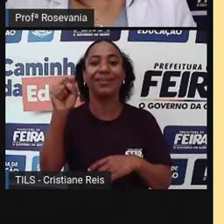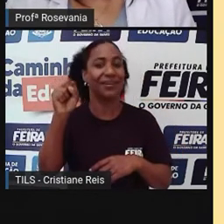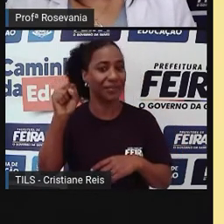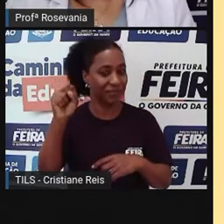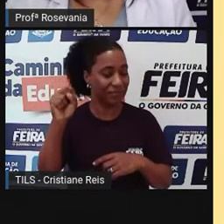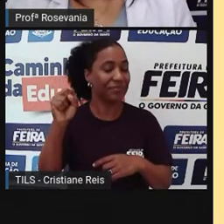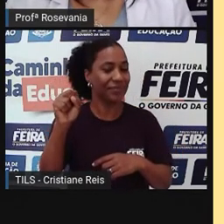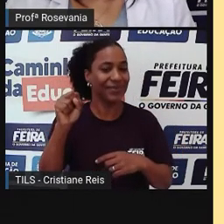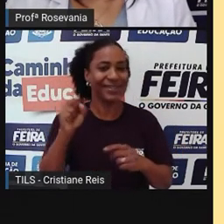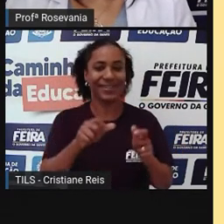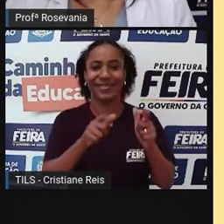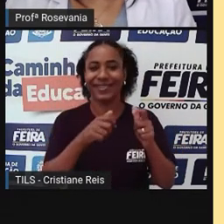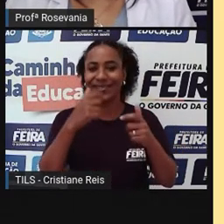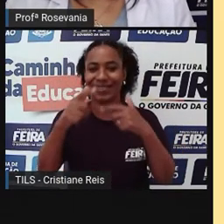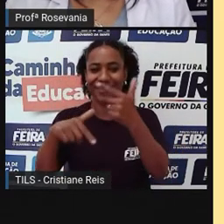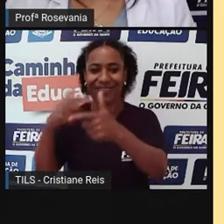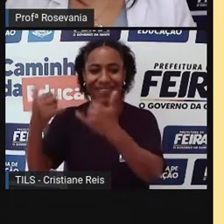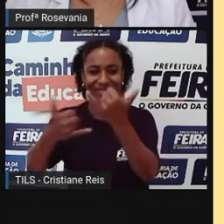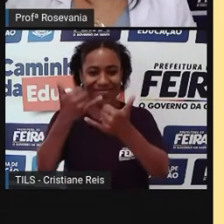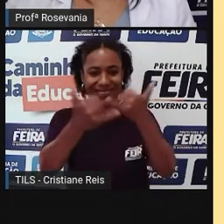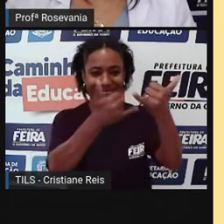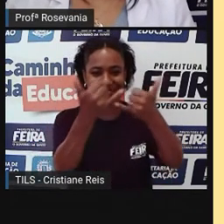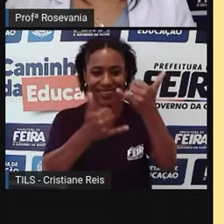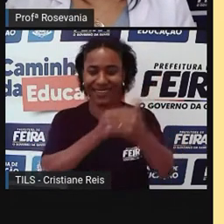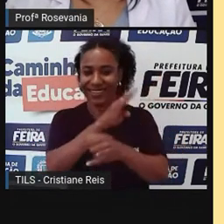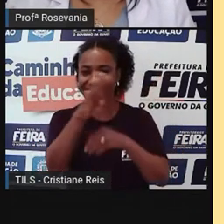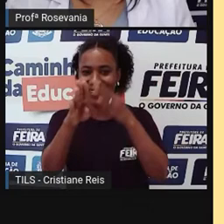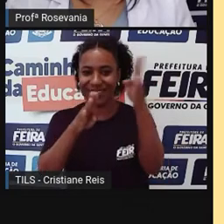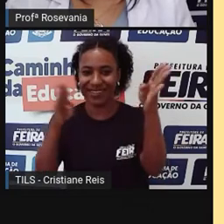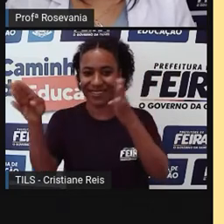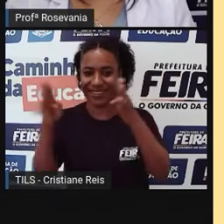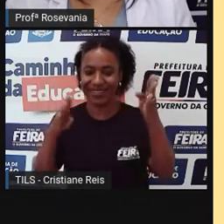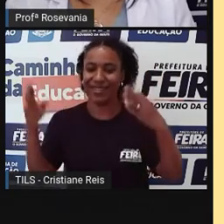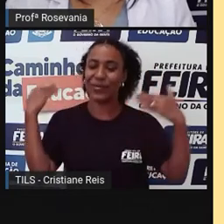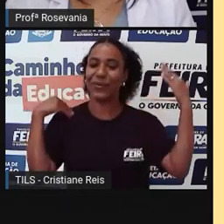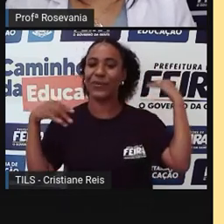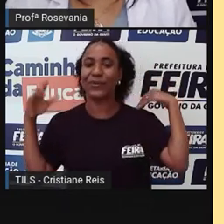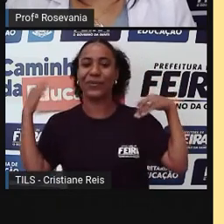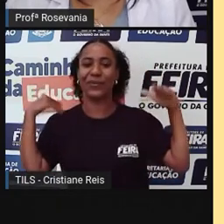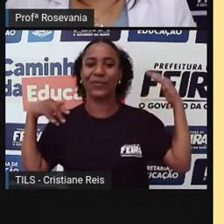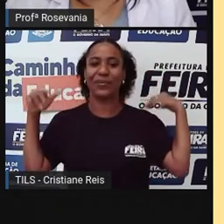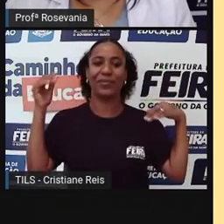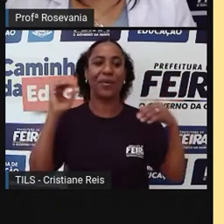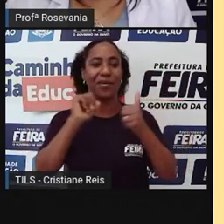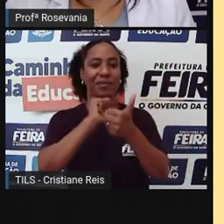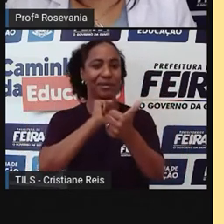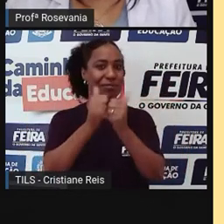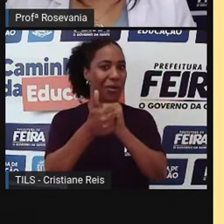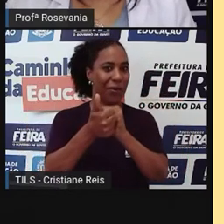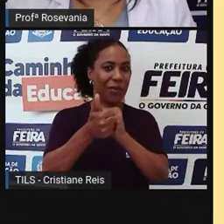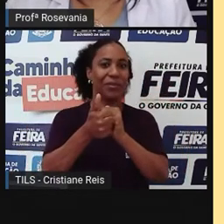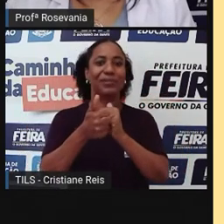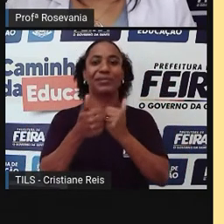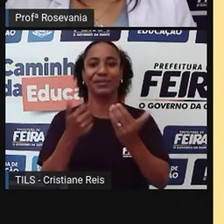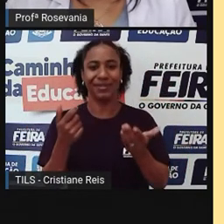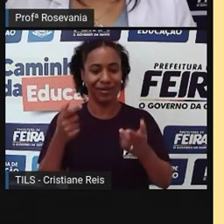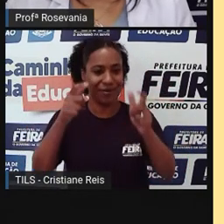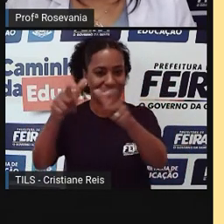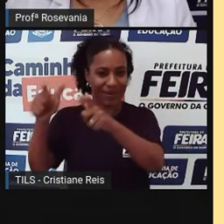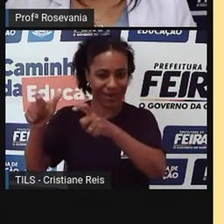alguns espaços para o lazer, para a prática de esportes. Aqui eu separei, tem vários, né, lugares